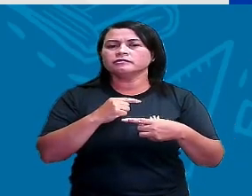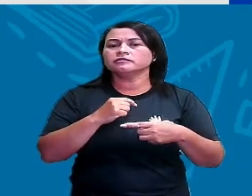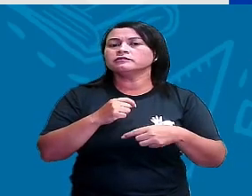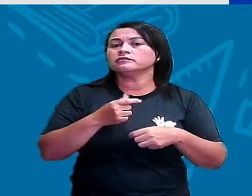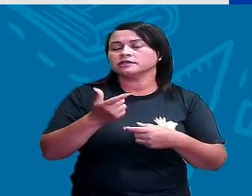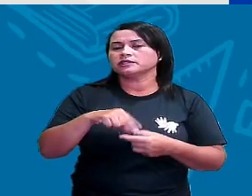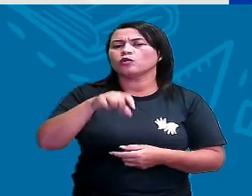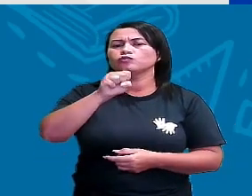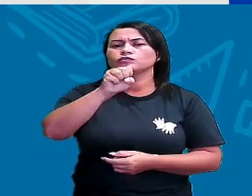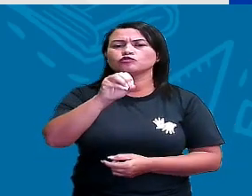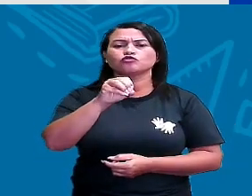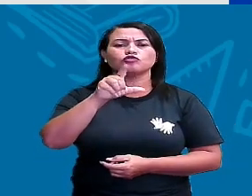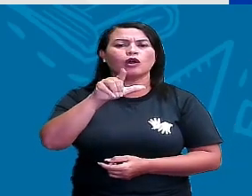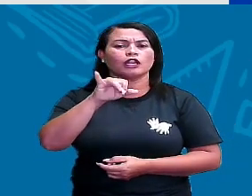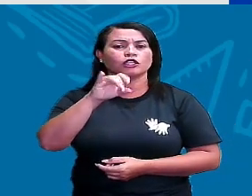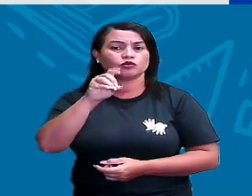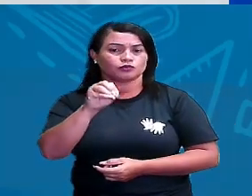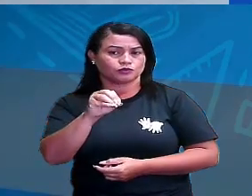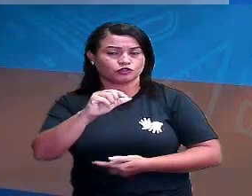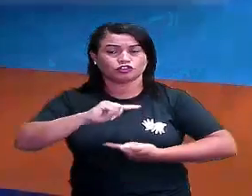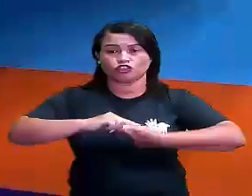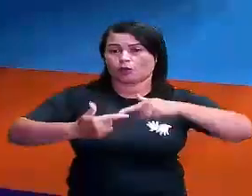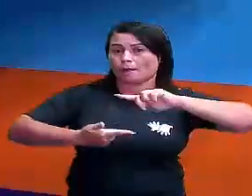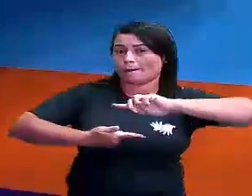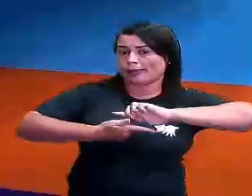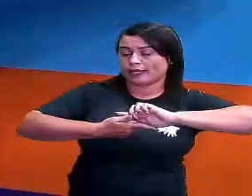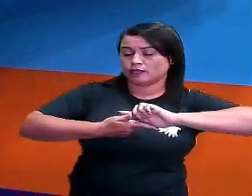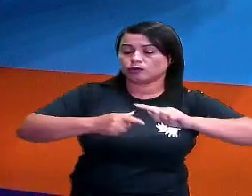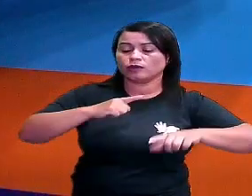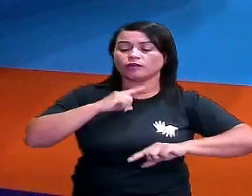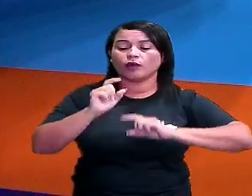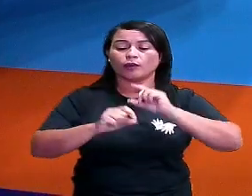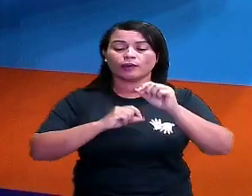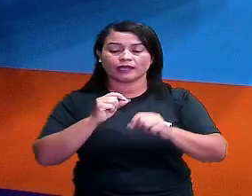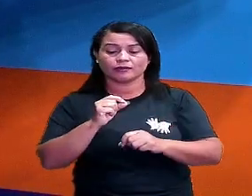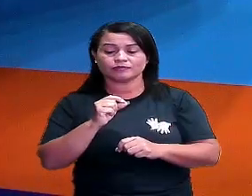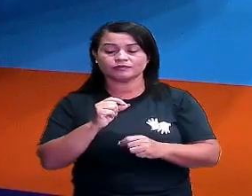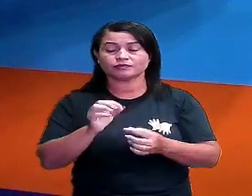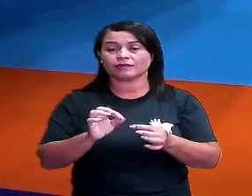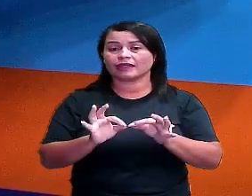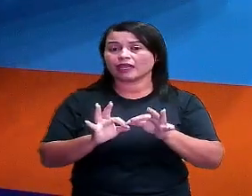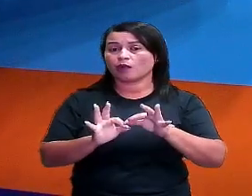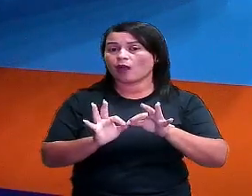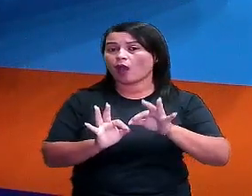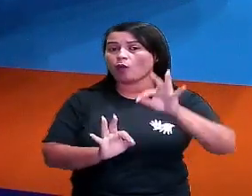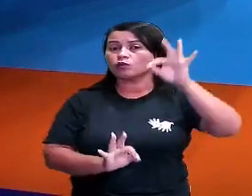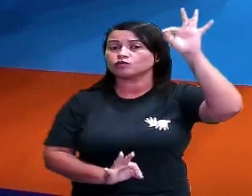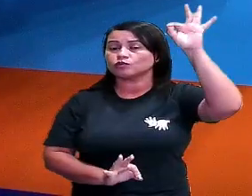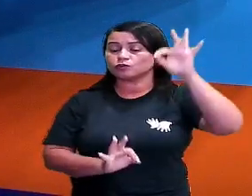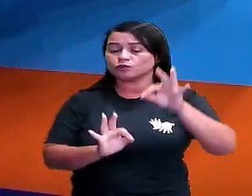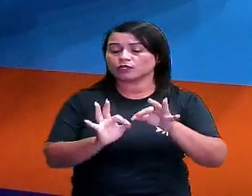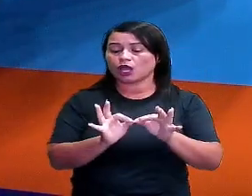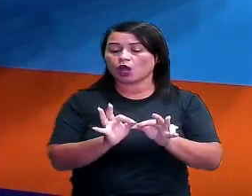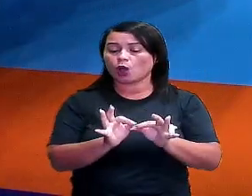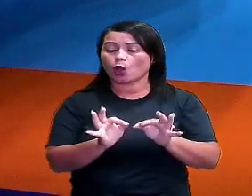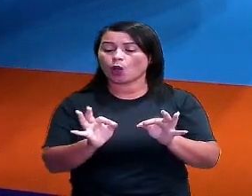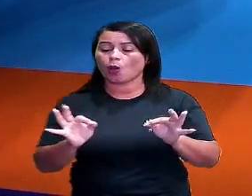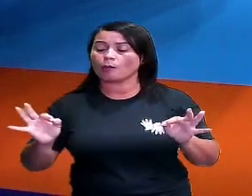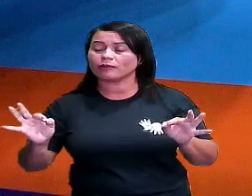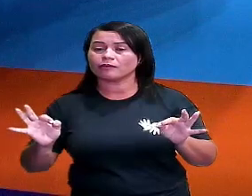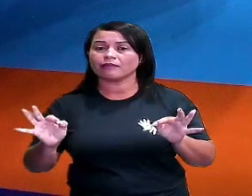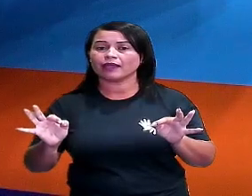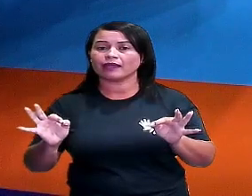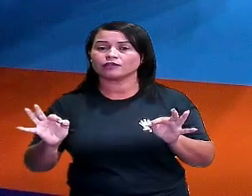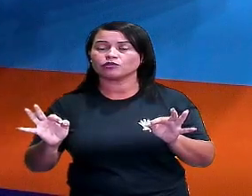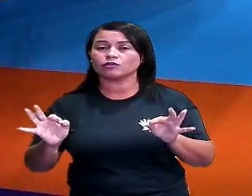geométrico. Se eu estou trabalhando com um sólido geométrico, eu estou trabalhando com altura, comprimento e